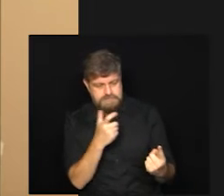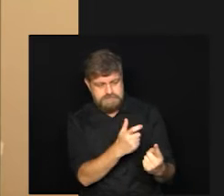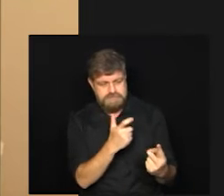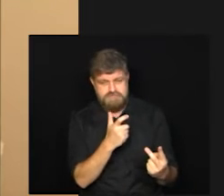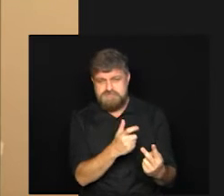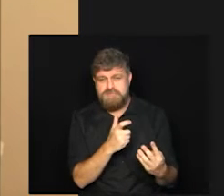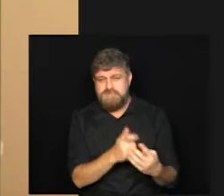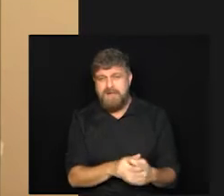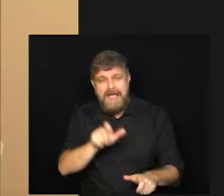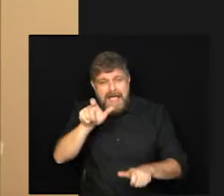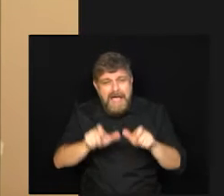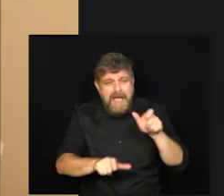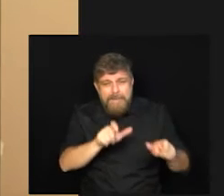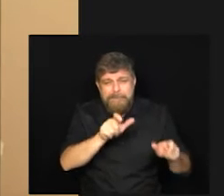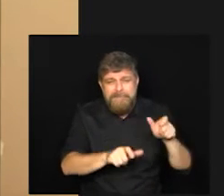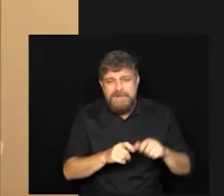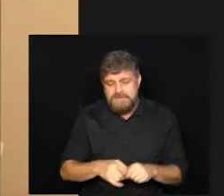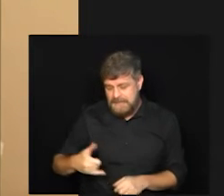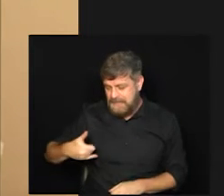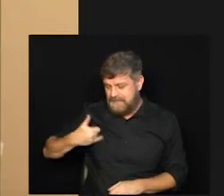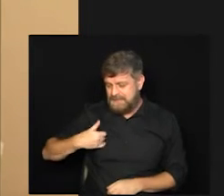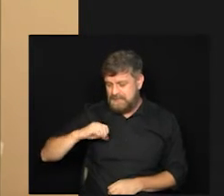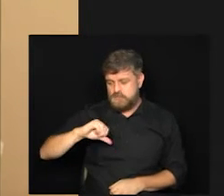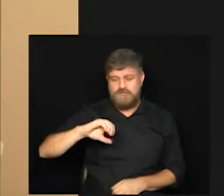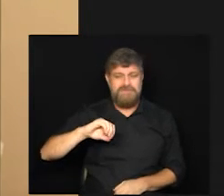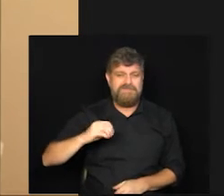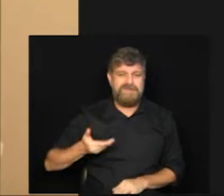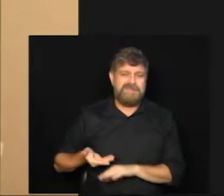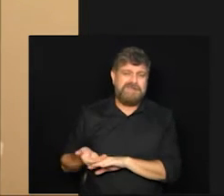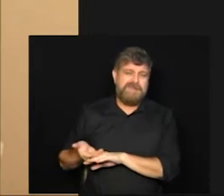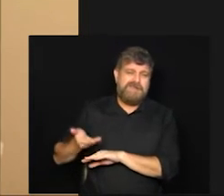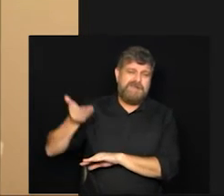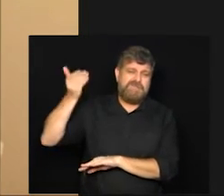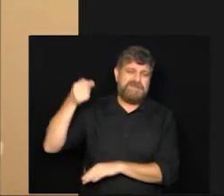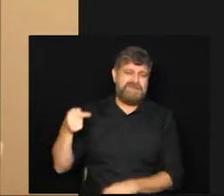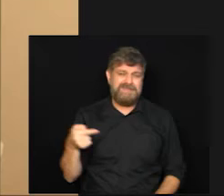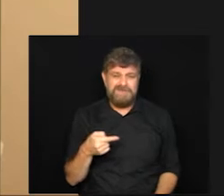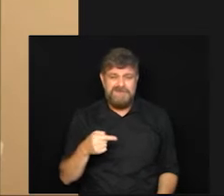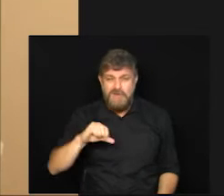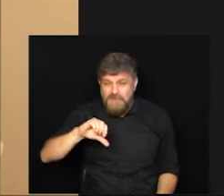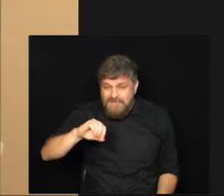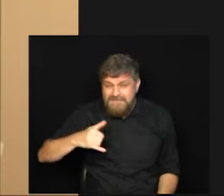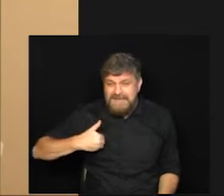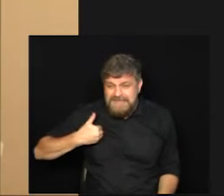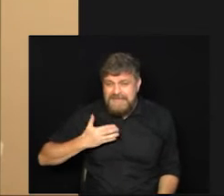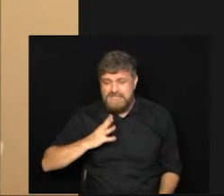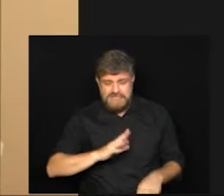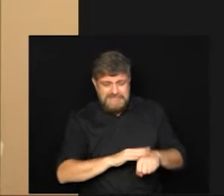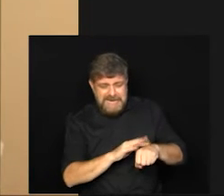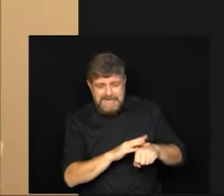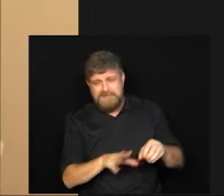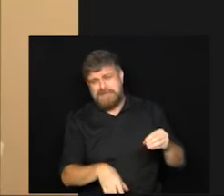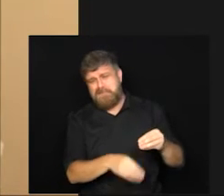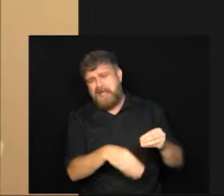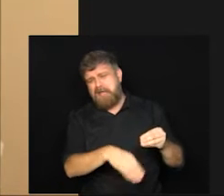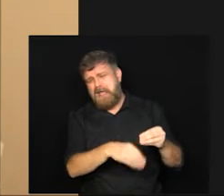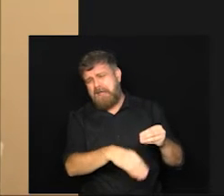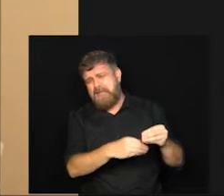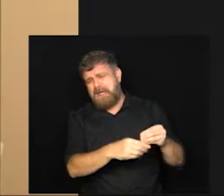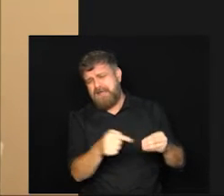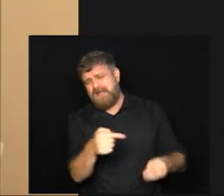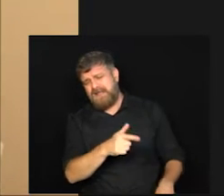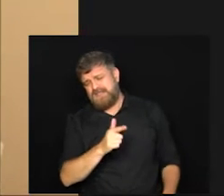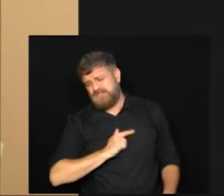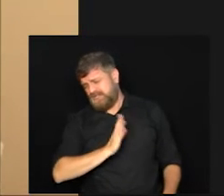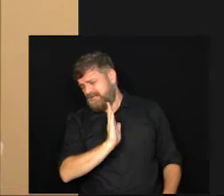vacinação foram pacientes acima de 90 anos né que tinham muitas comorbidades né que estão ali